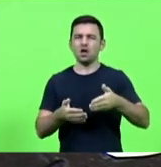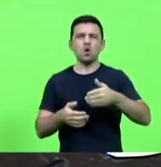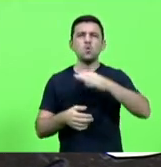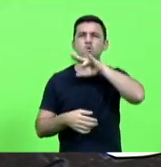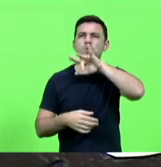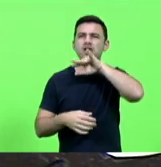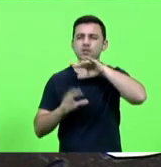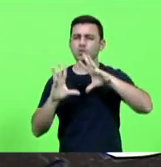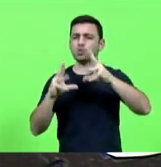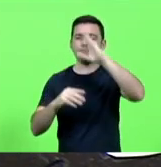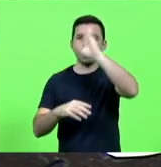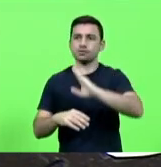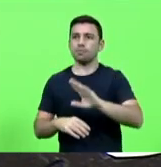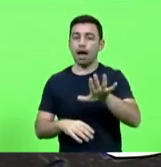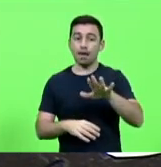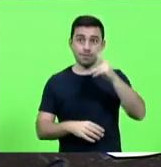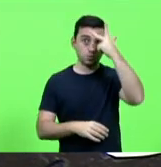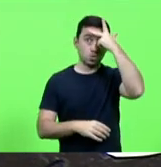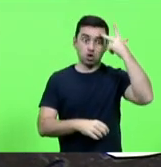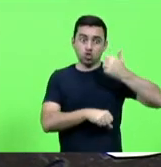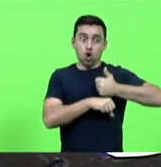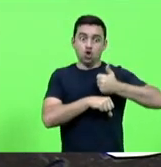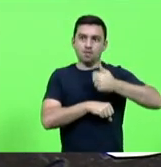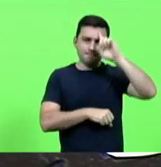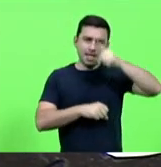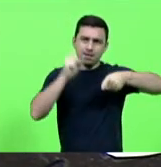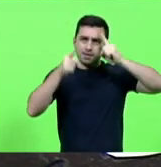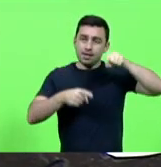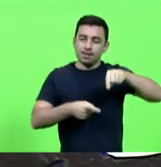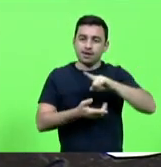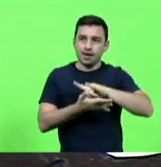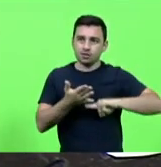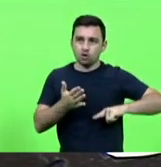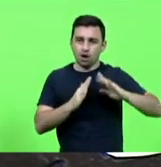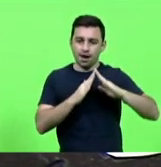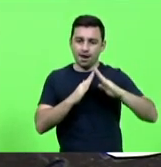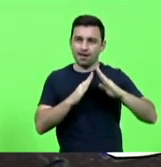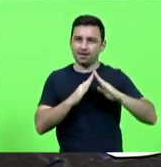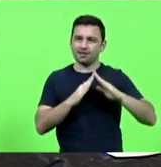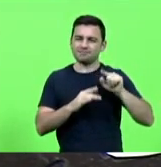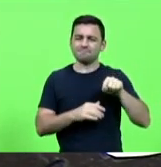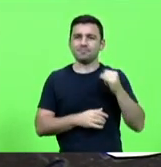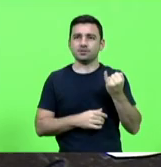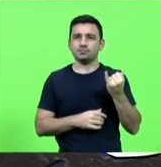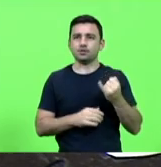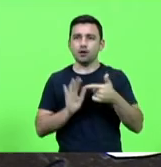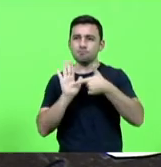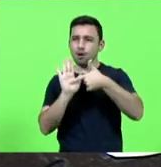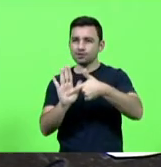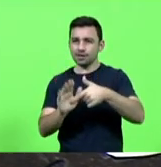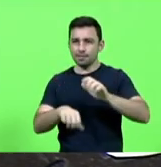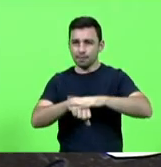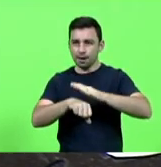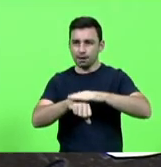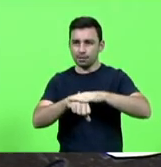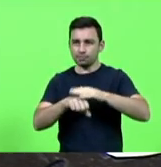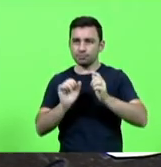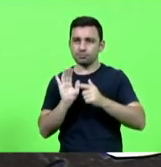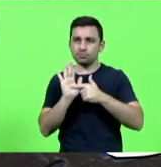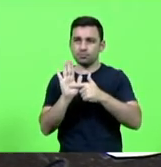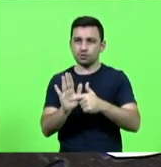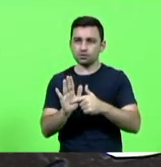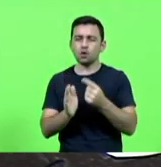bom para os donos de cartórios eu estou aqui em minha mão algo que mostra um pouquinho que ilustra o